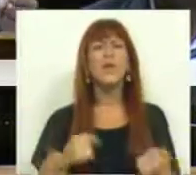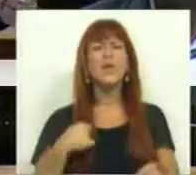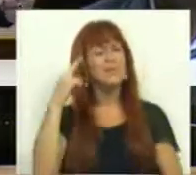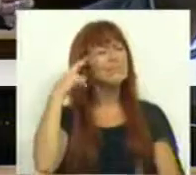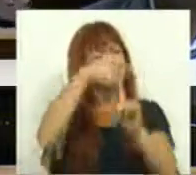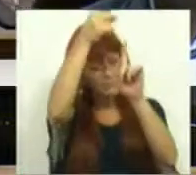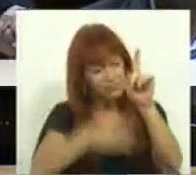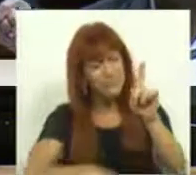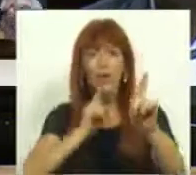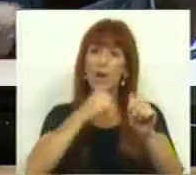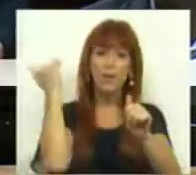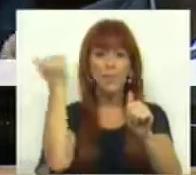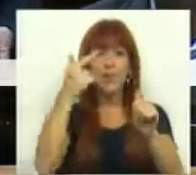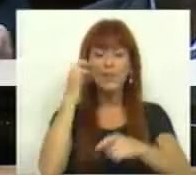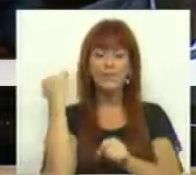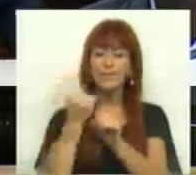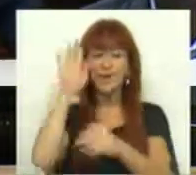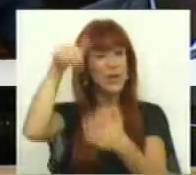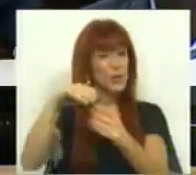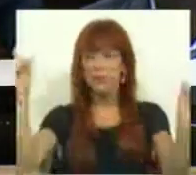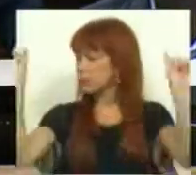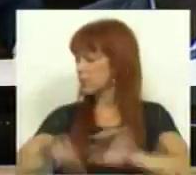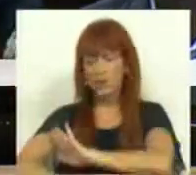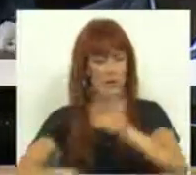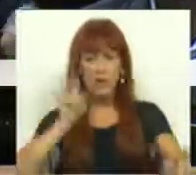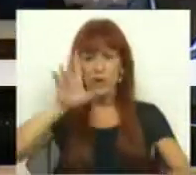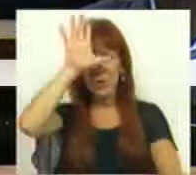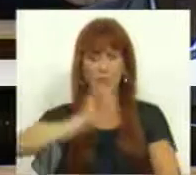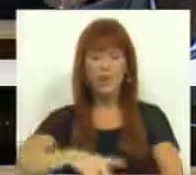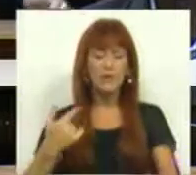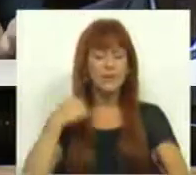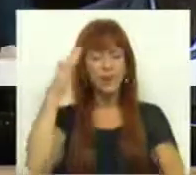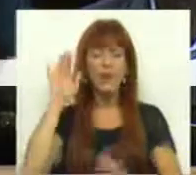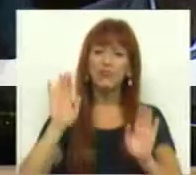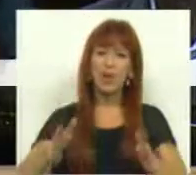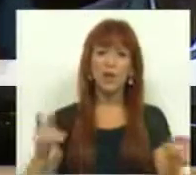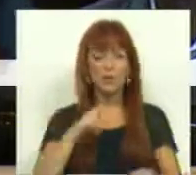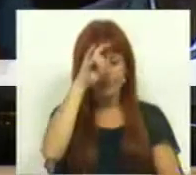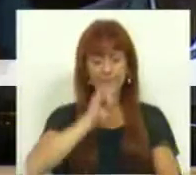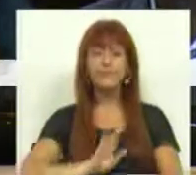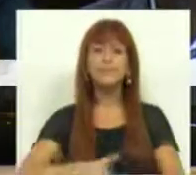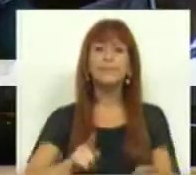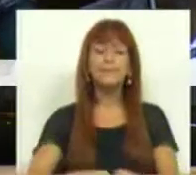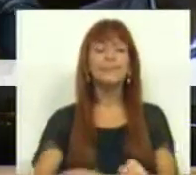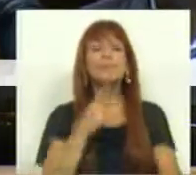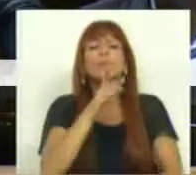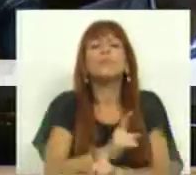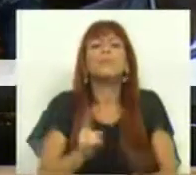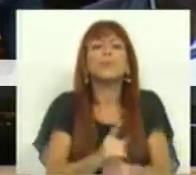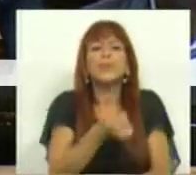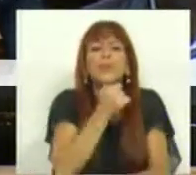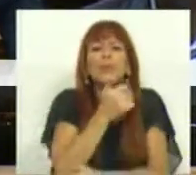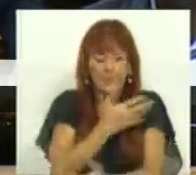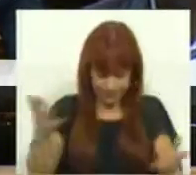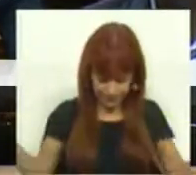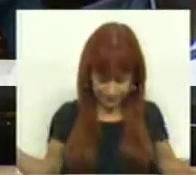intenções são boas, as soluções são péssimas, Sra. Ministra. E acho que aqui já foi invocado o argumento determinante.